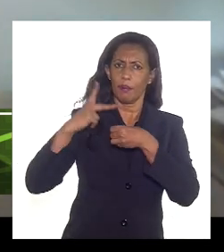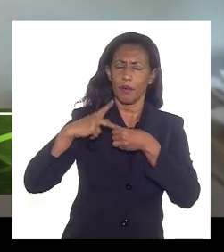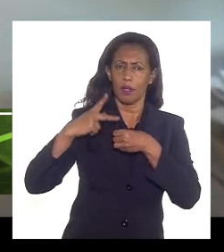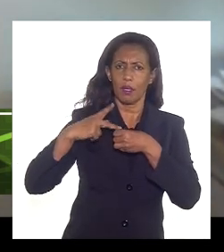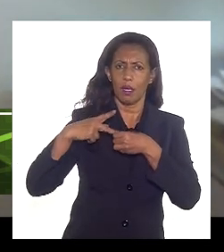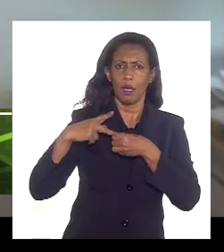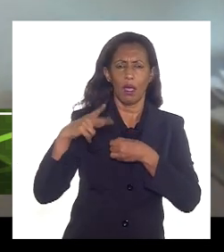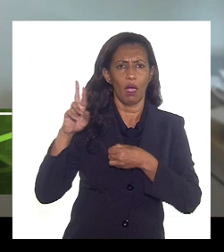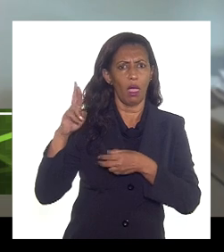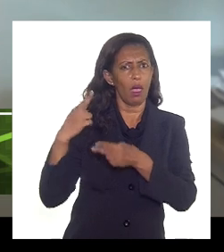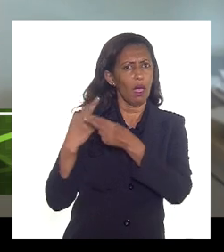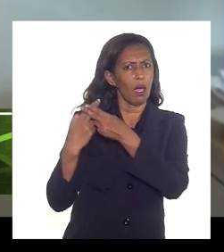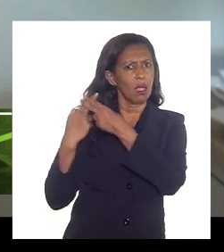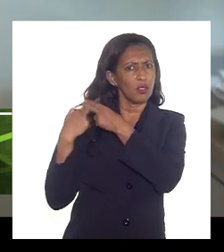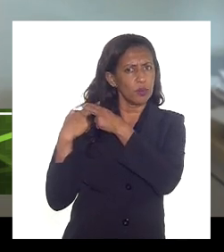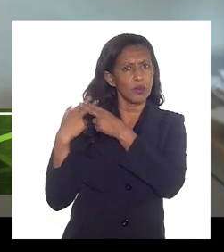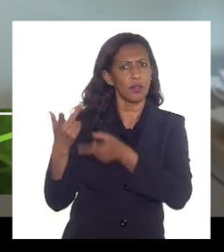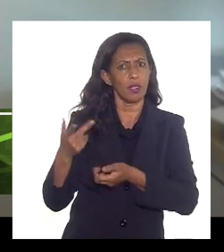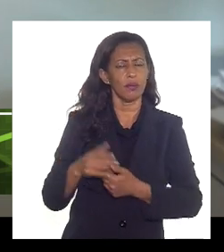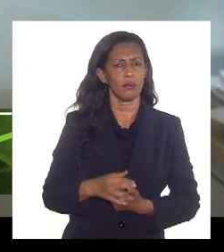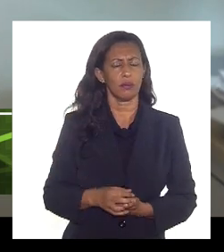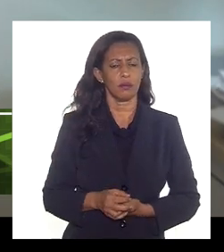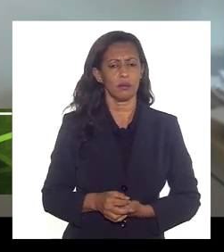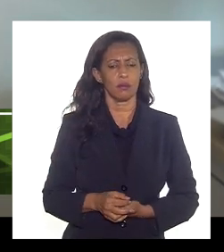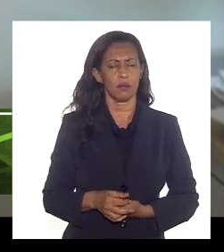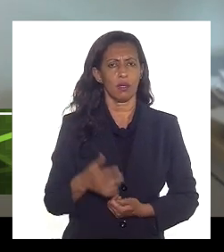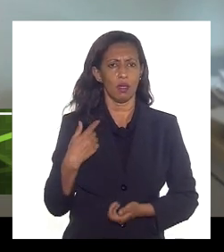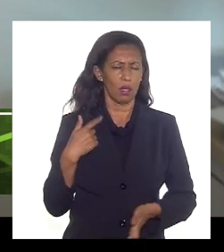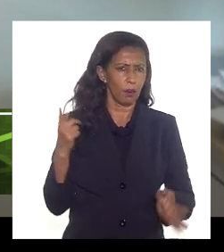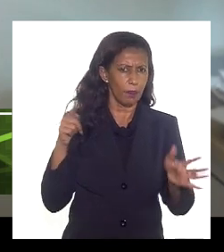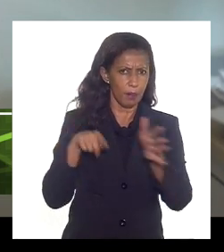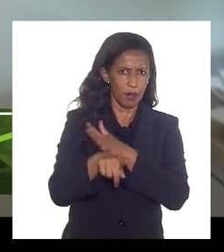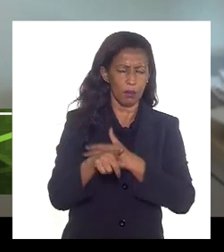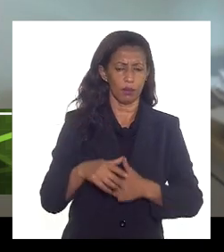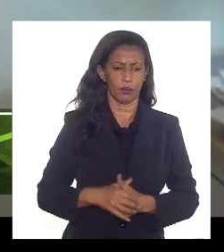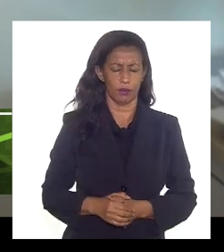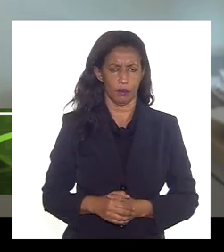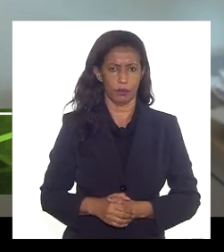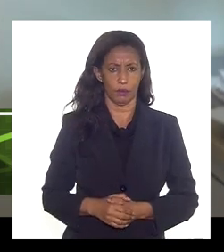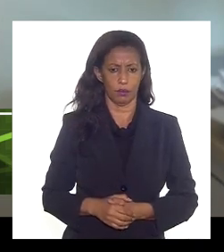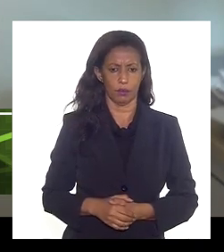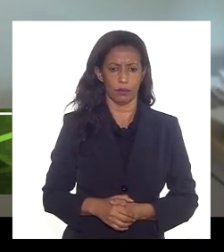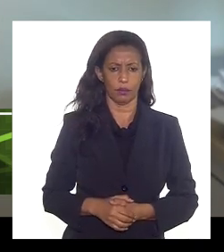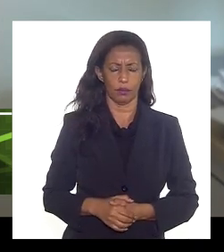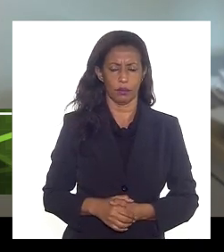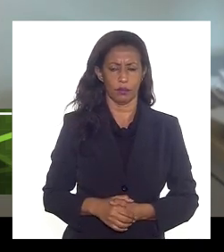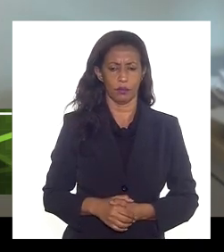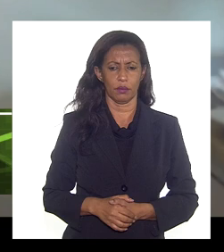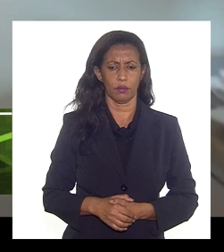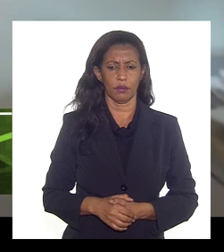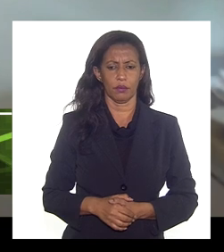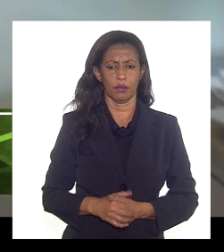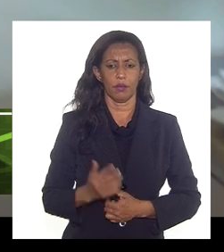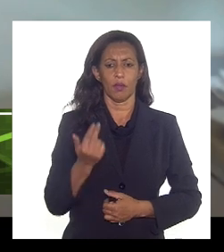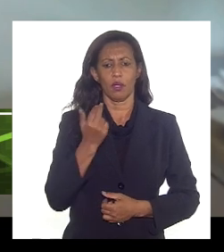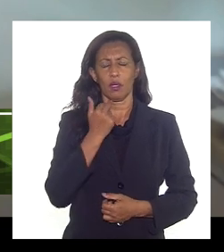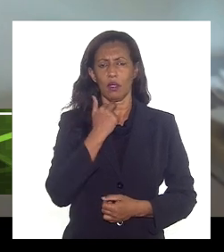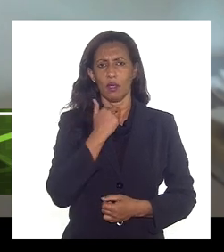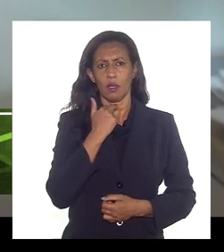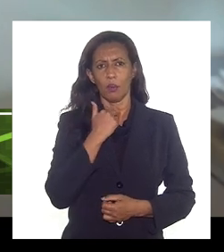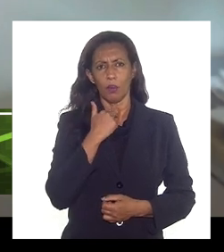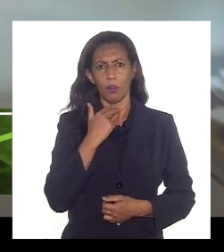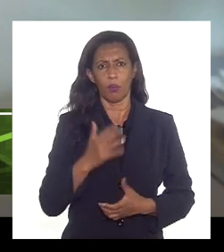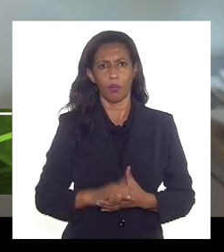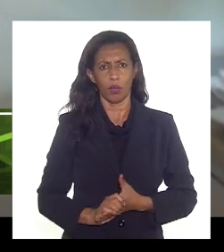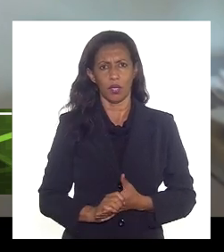corresponsável por isso eu pergunto a vossa senhoria um não poderia ter na